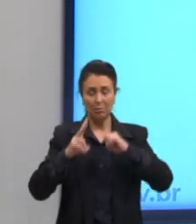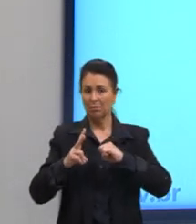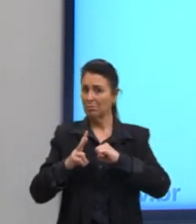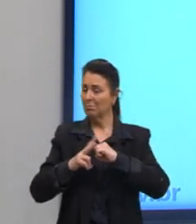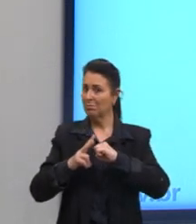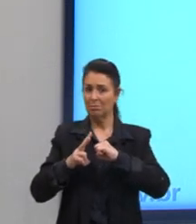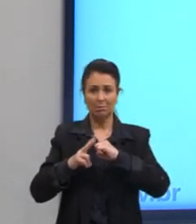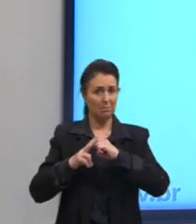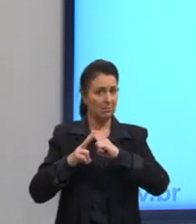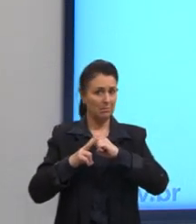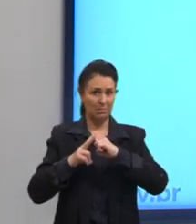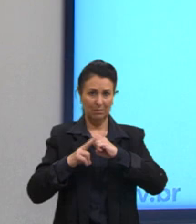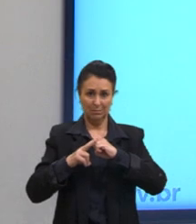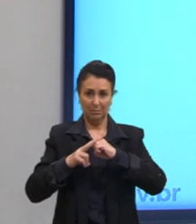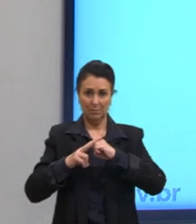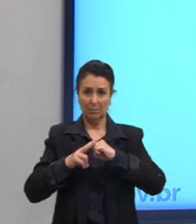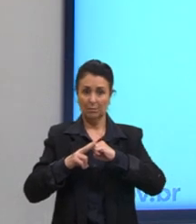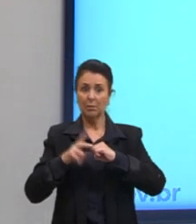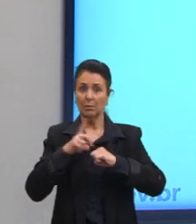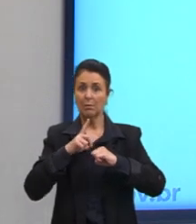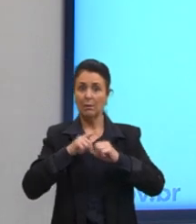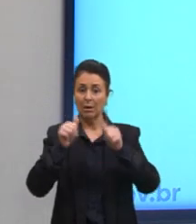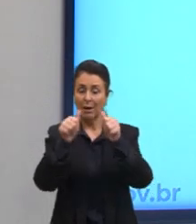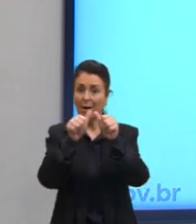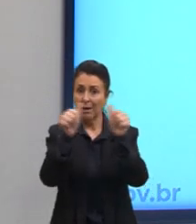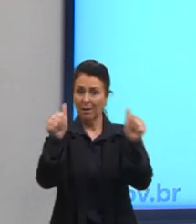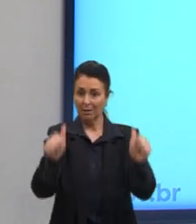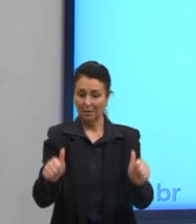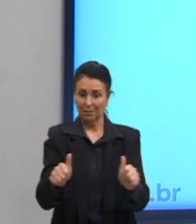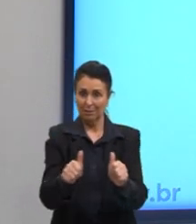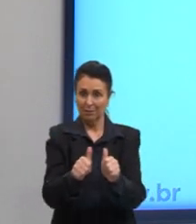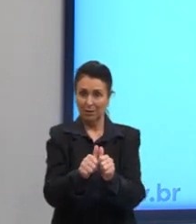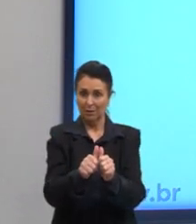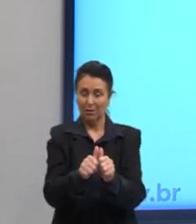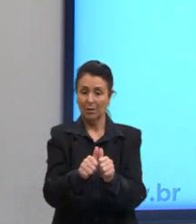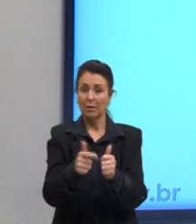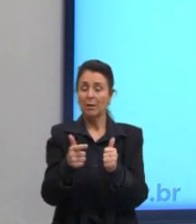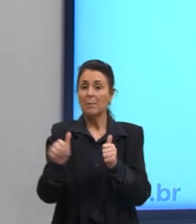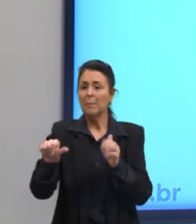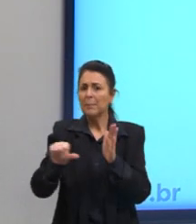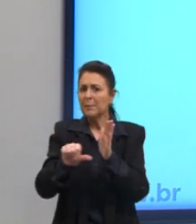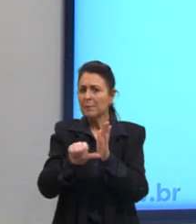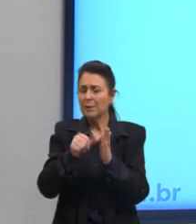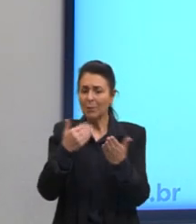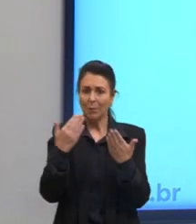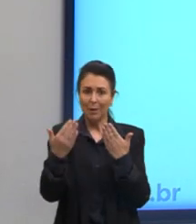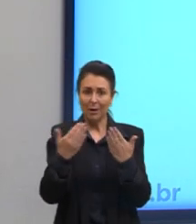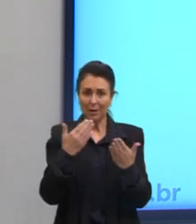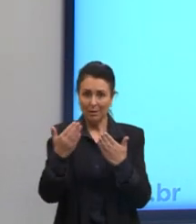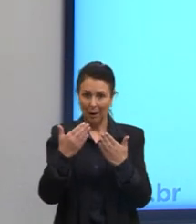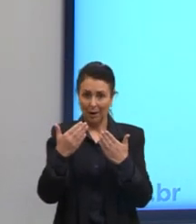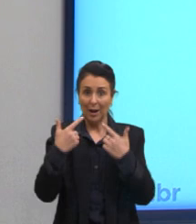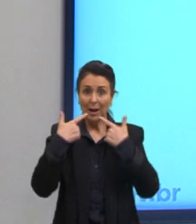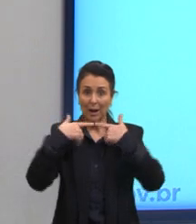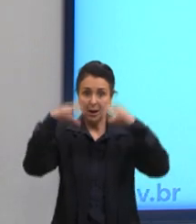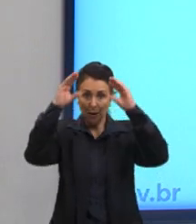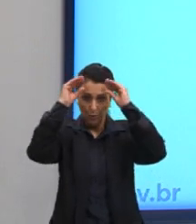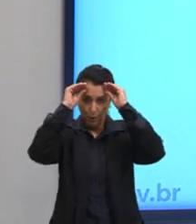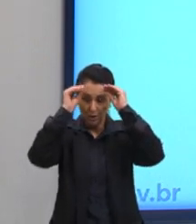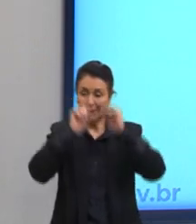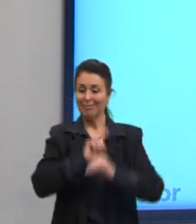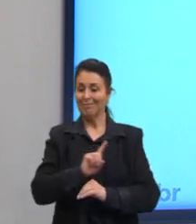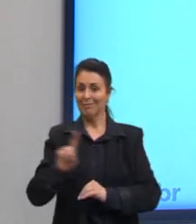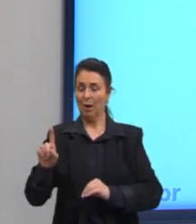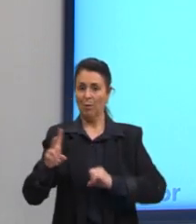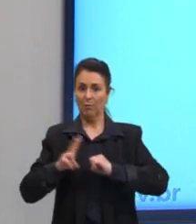verbal, porque nós temos a imagem. Então, primeiro de tudo, gente, vamos analisar a linguagem não verbal. que nós temos aqui?